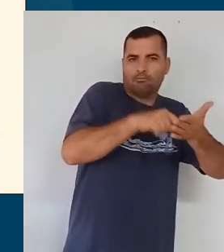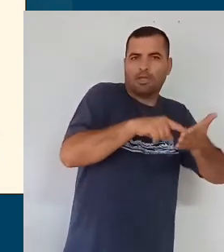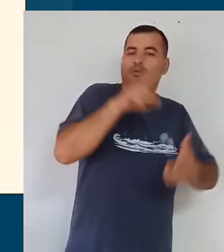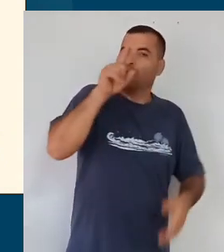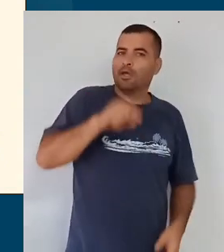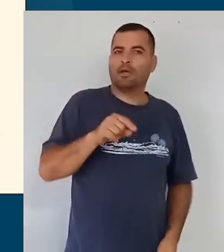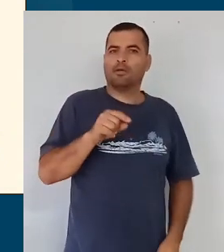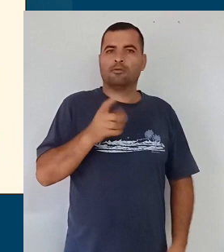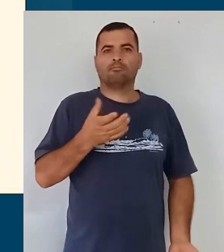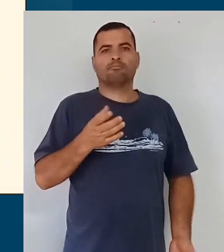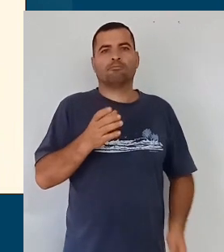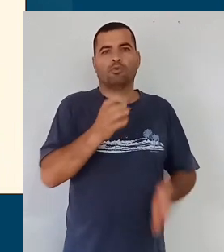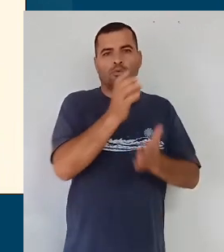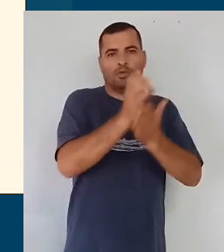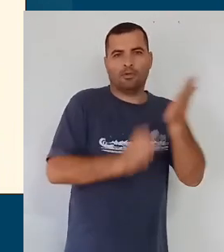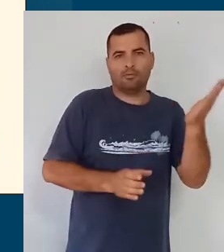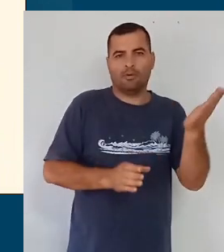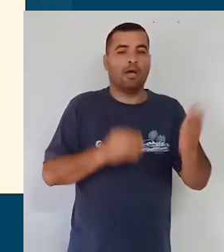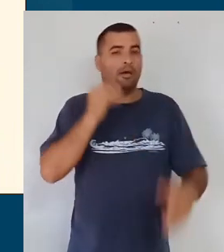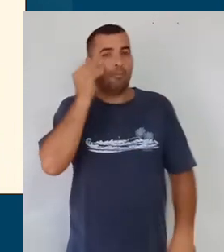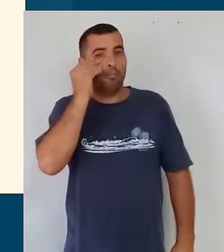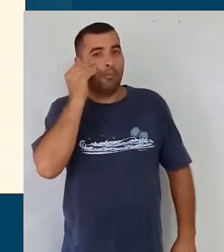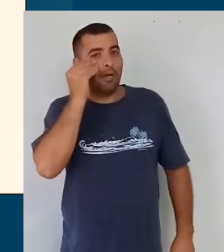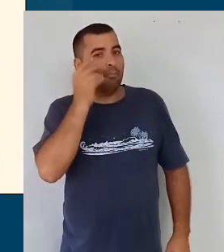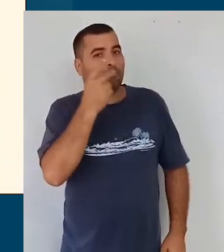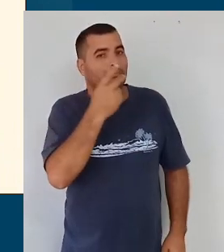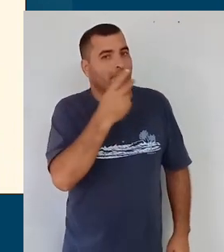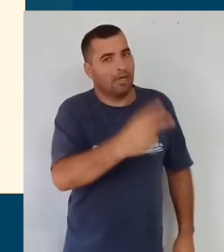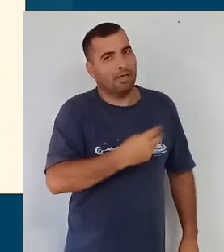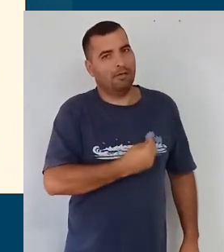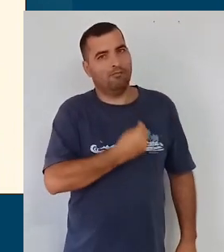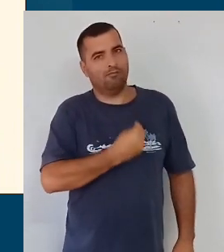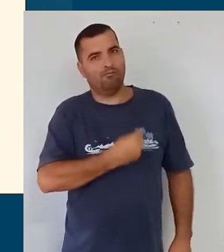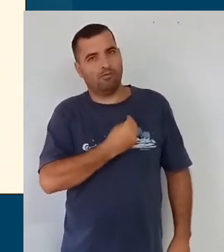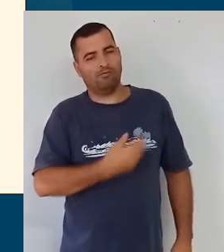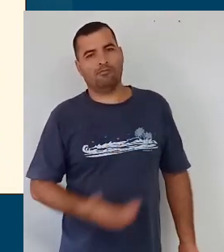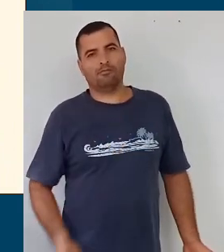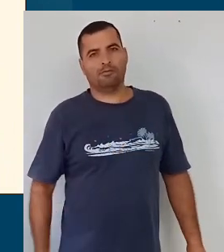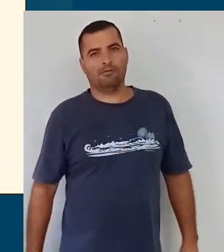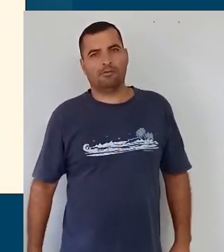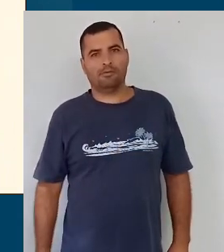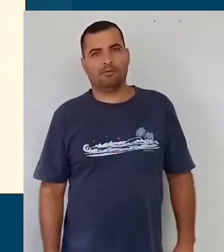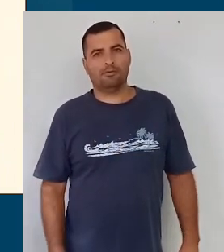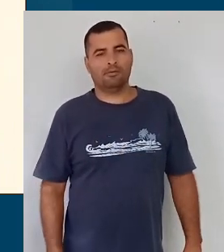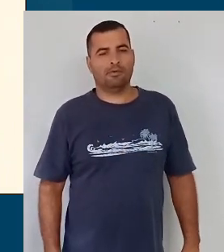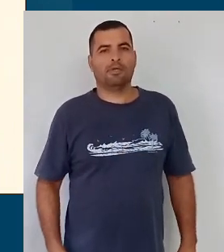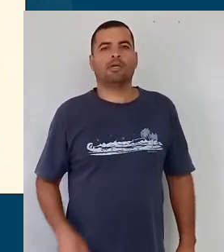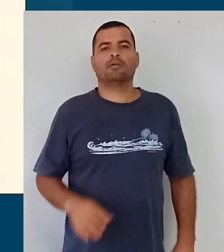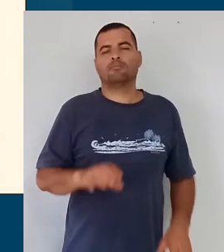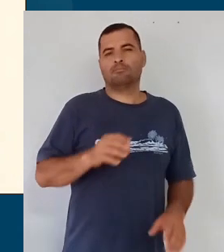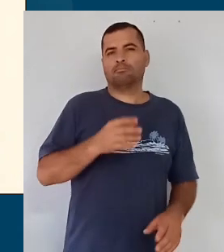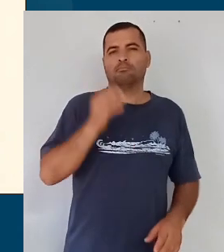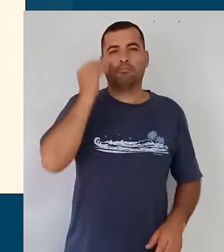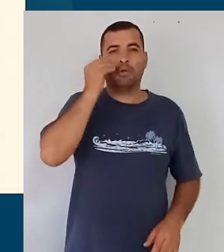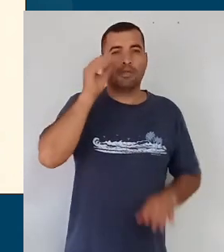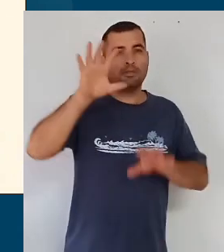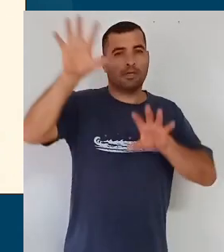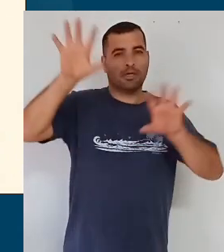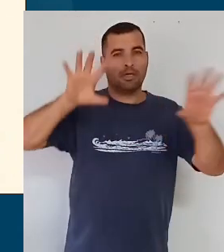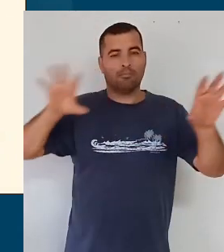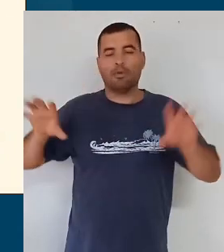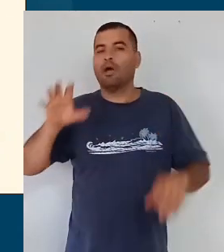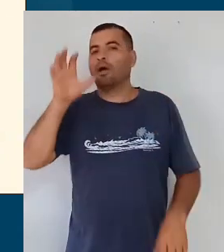São nas experiências que as crianças vivem. vivenciando esses campos de experiência é que elas